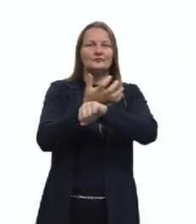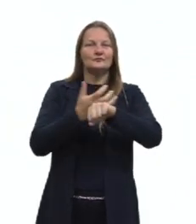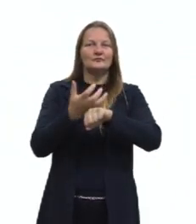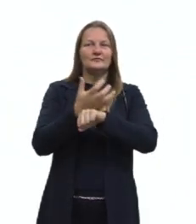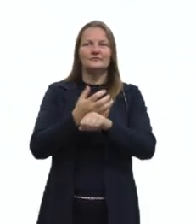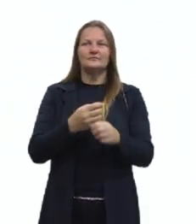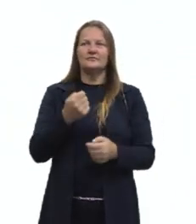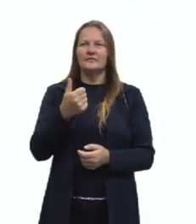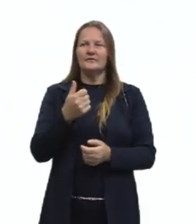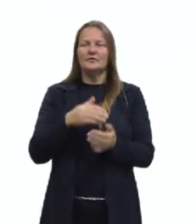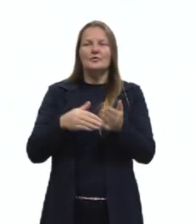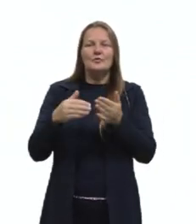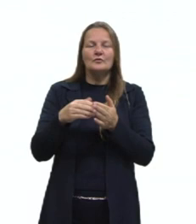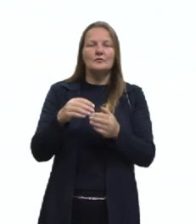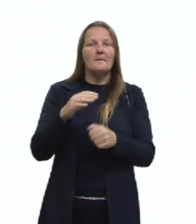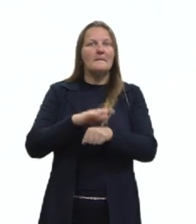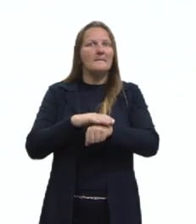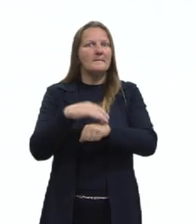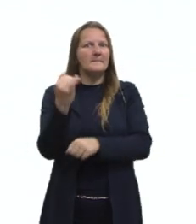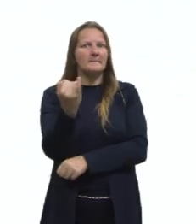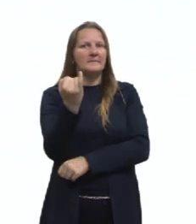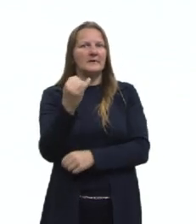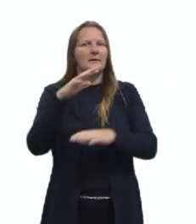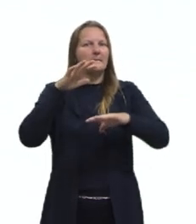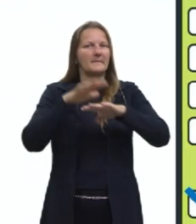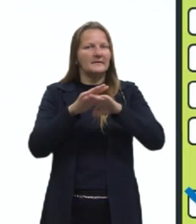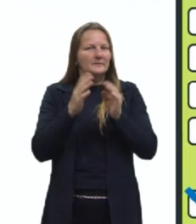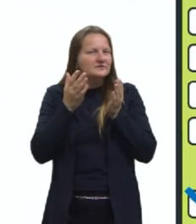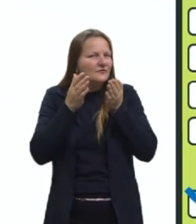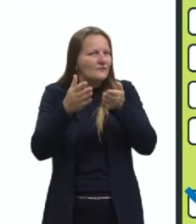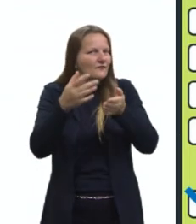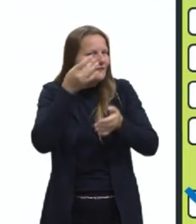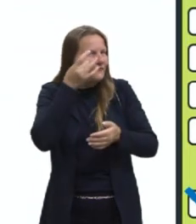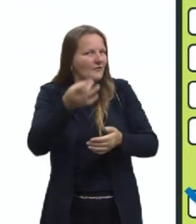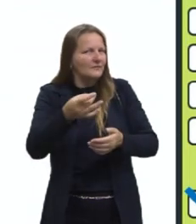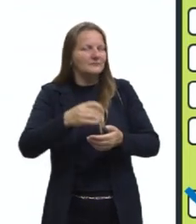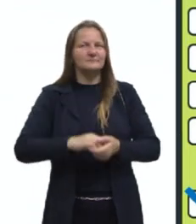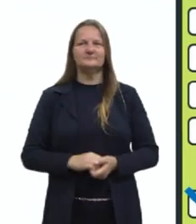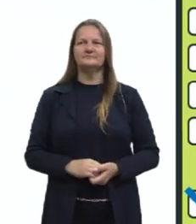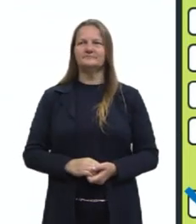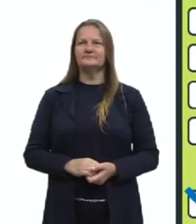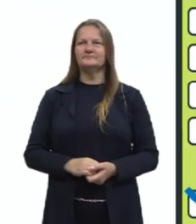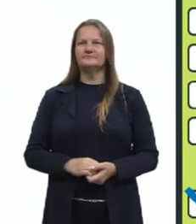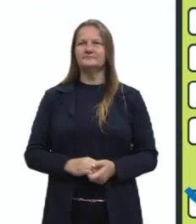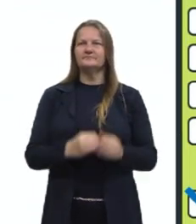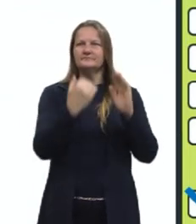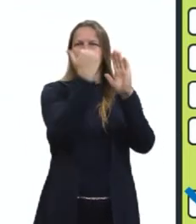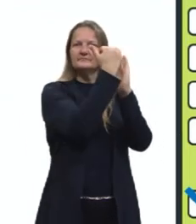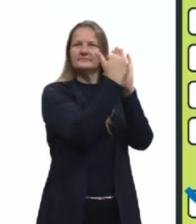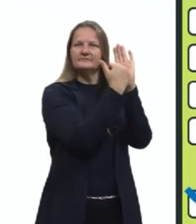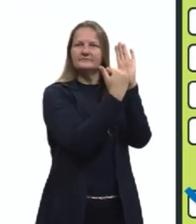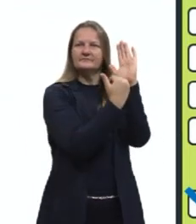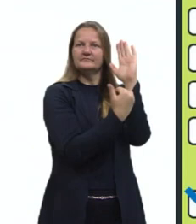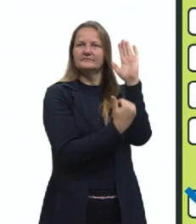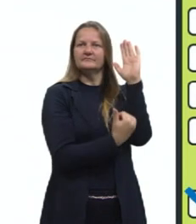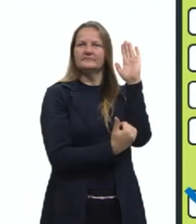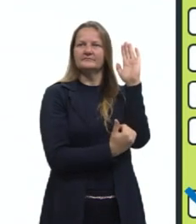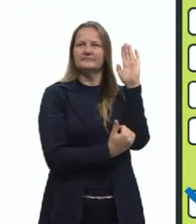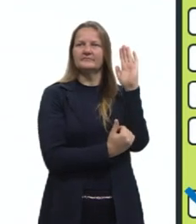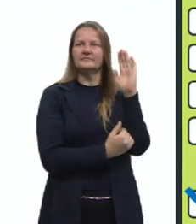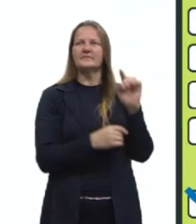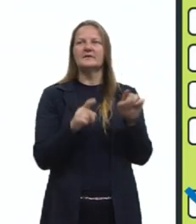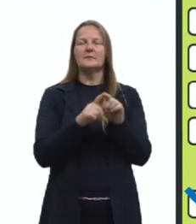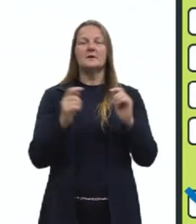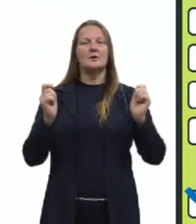focar principalmente na matemática. Eu trouxe, então, além do checklist, as